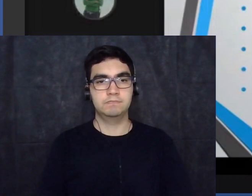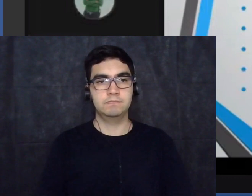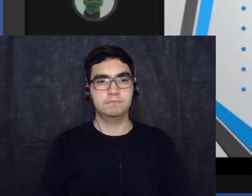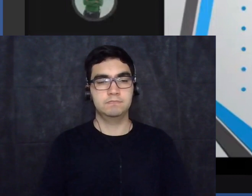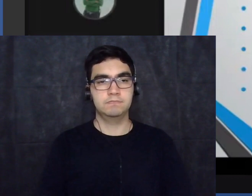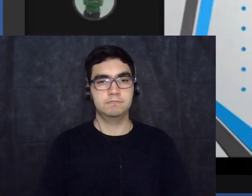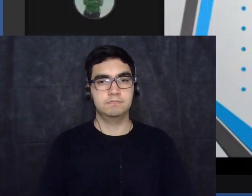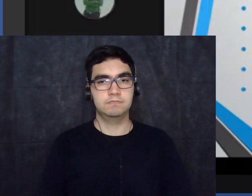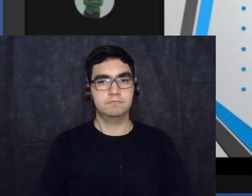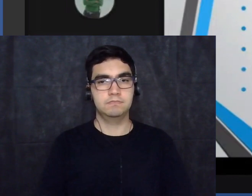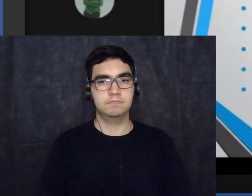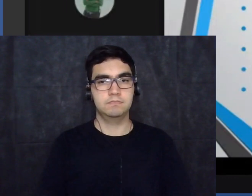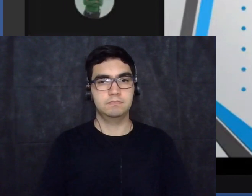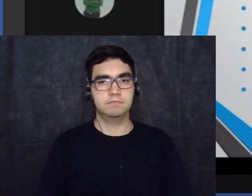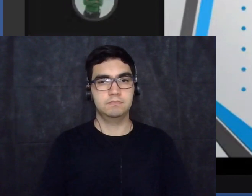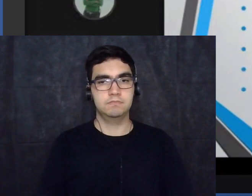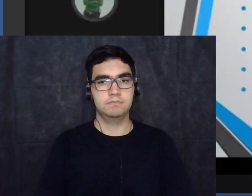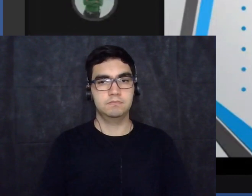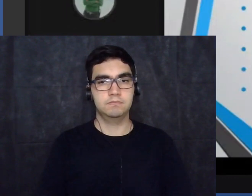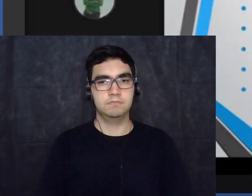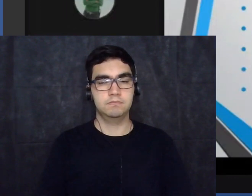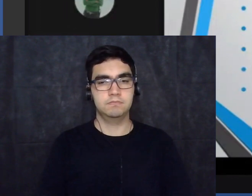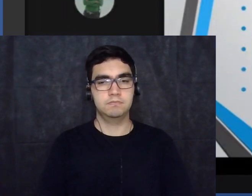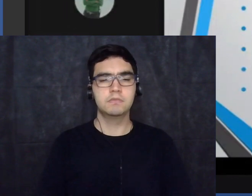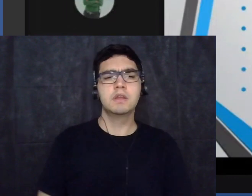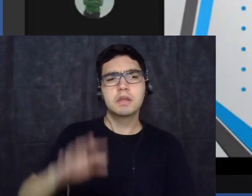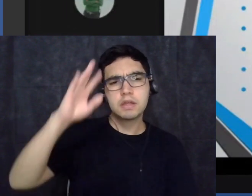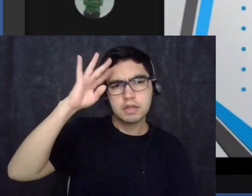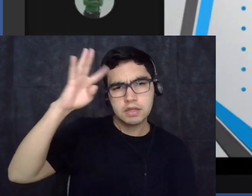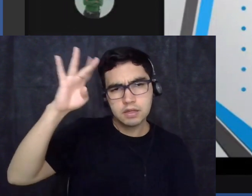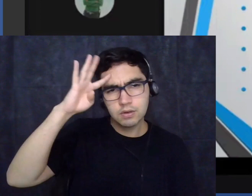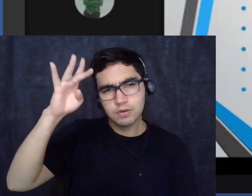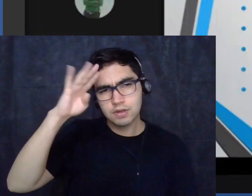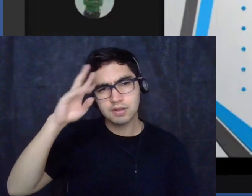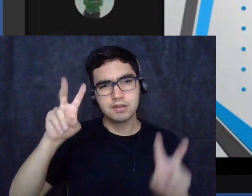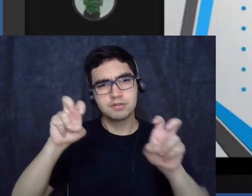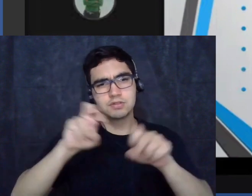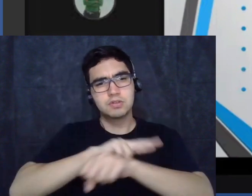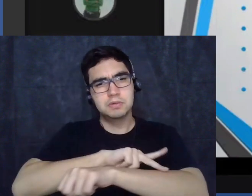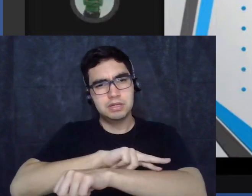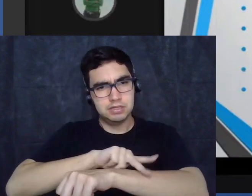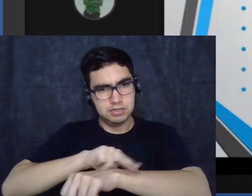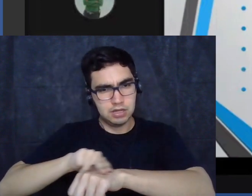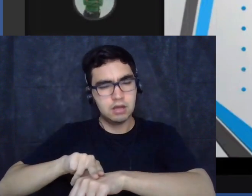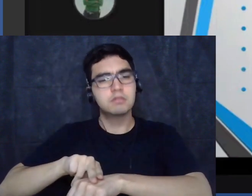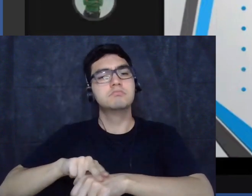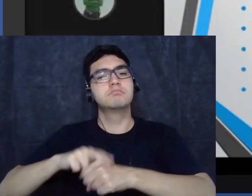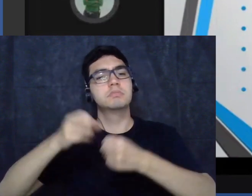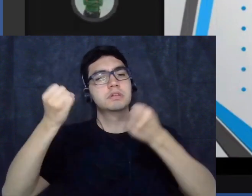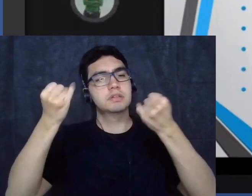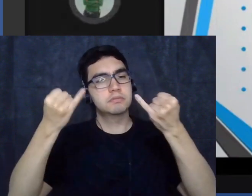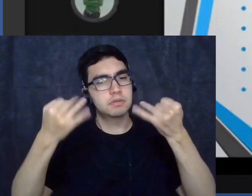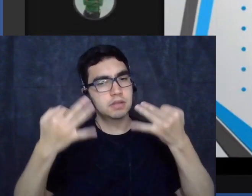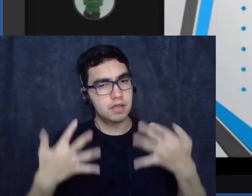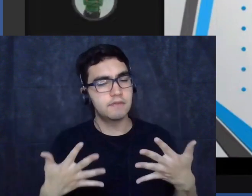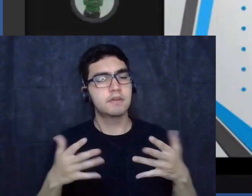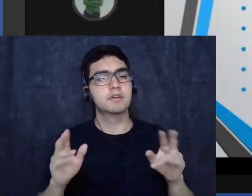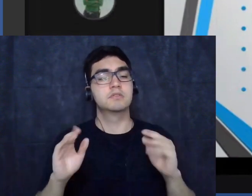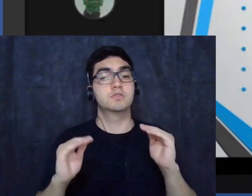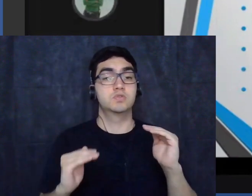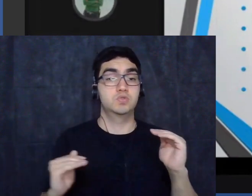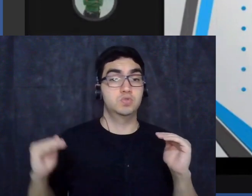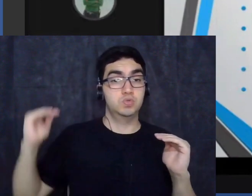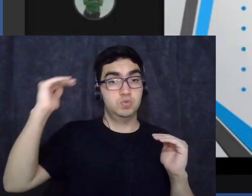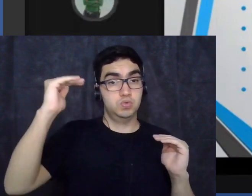essas teorias raciais que explicavam a superioridade do